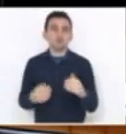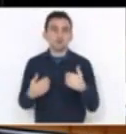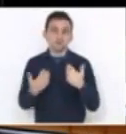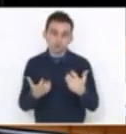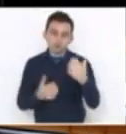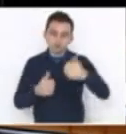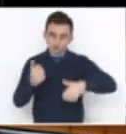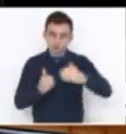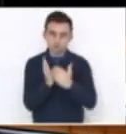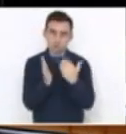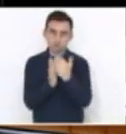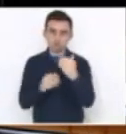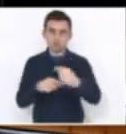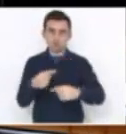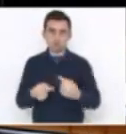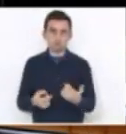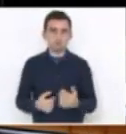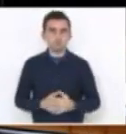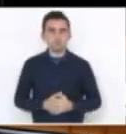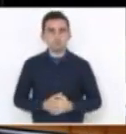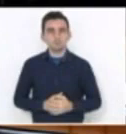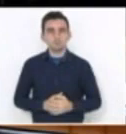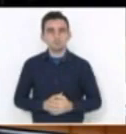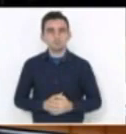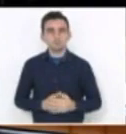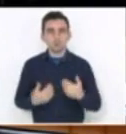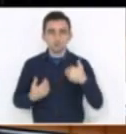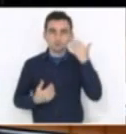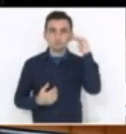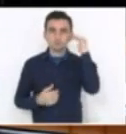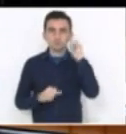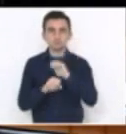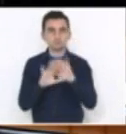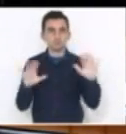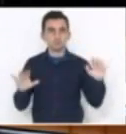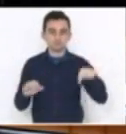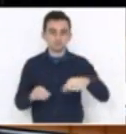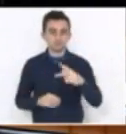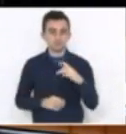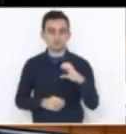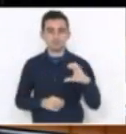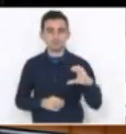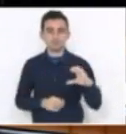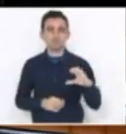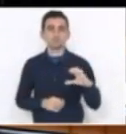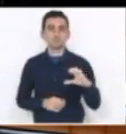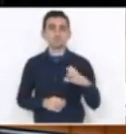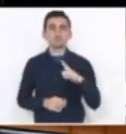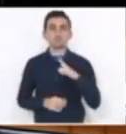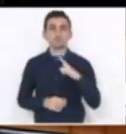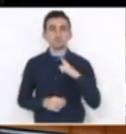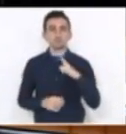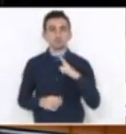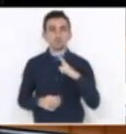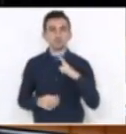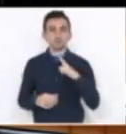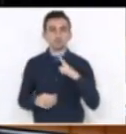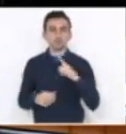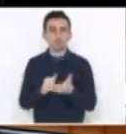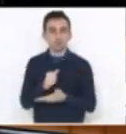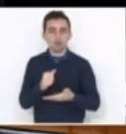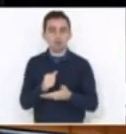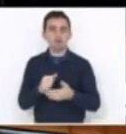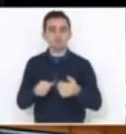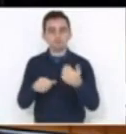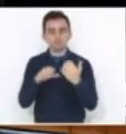pouquinho mais. Entendo que esta PEC ela tem fundamentos para ser encaminhada,